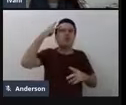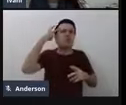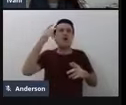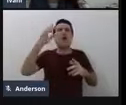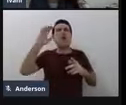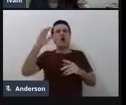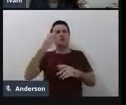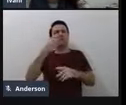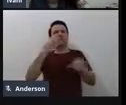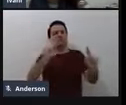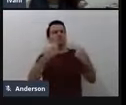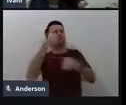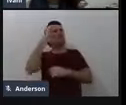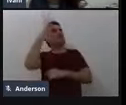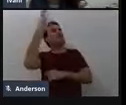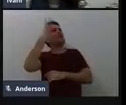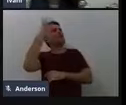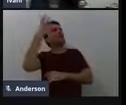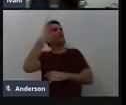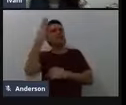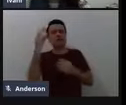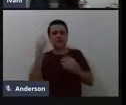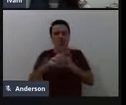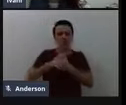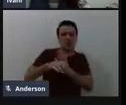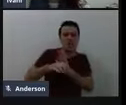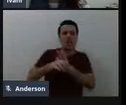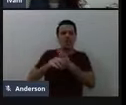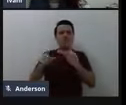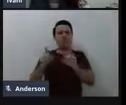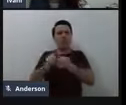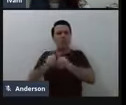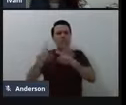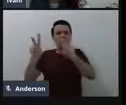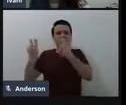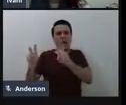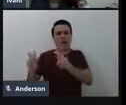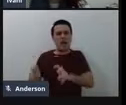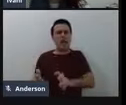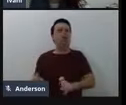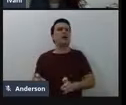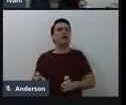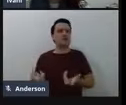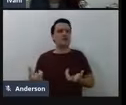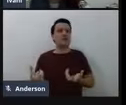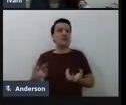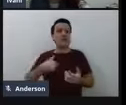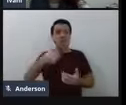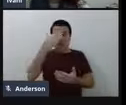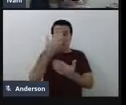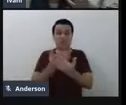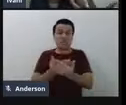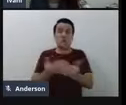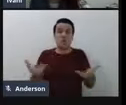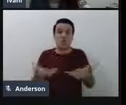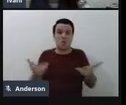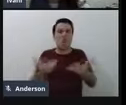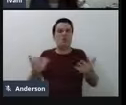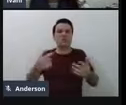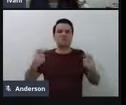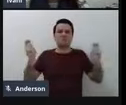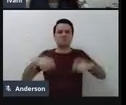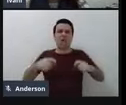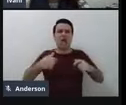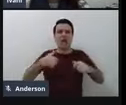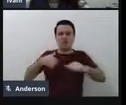questões, que ainda estão muito imbricadas, e que eu acho que elas, hoje eu consigo avaliar, né, a gente tem